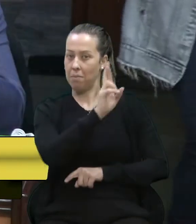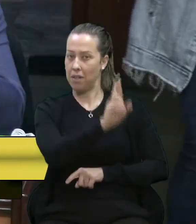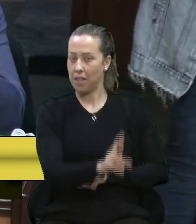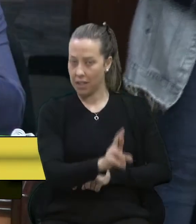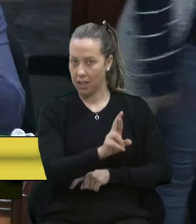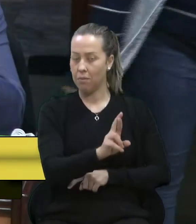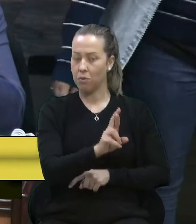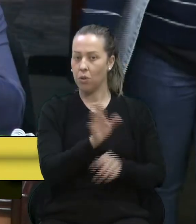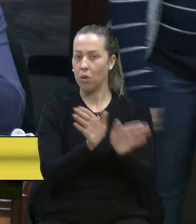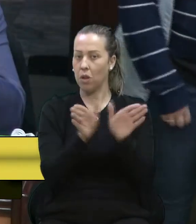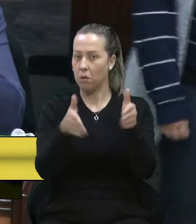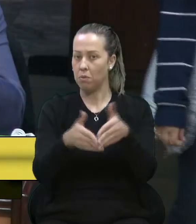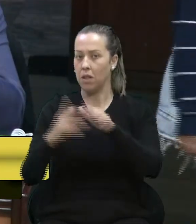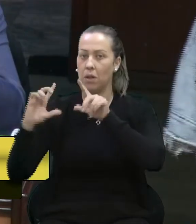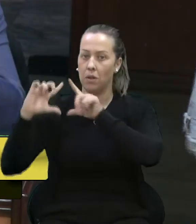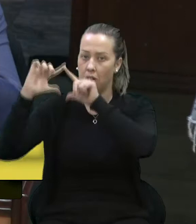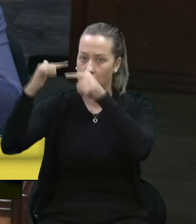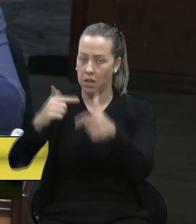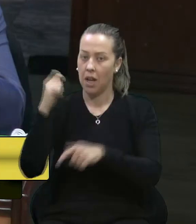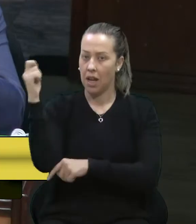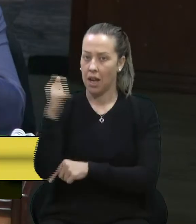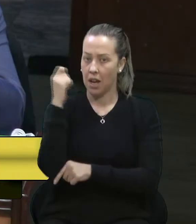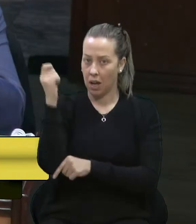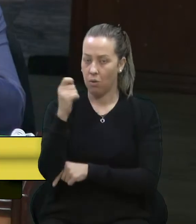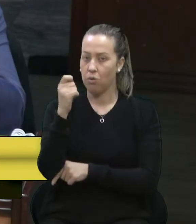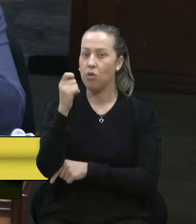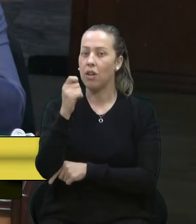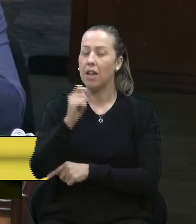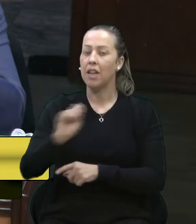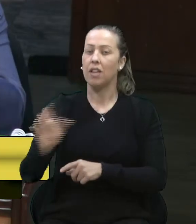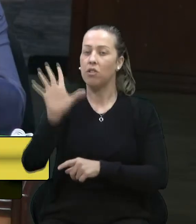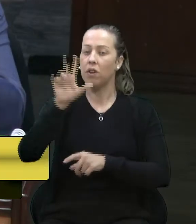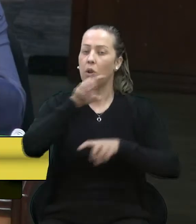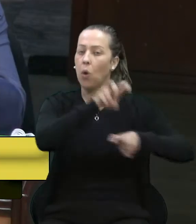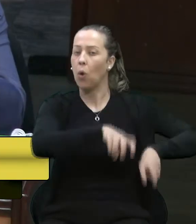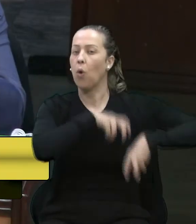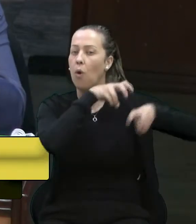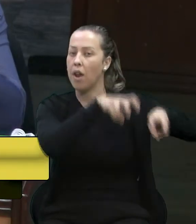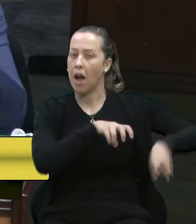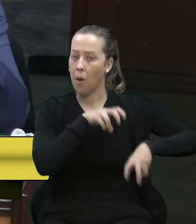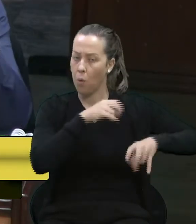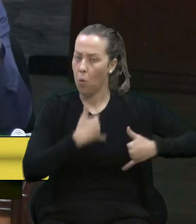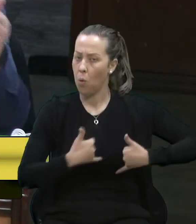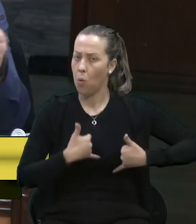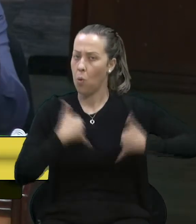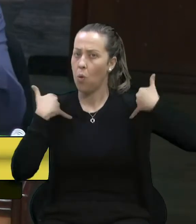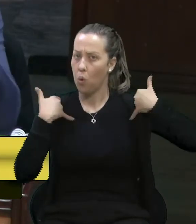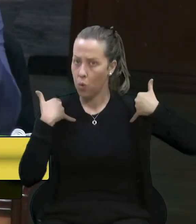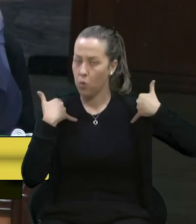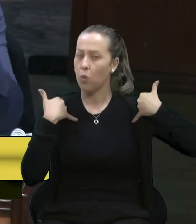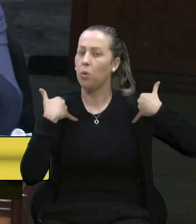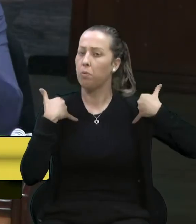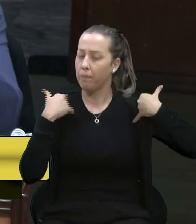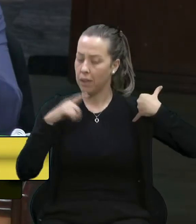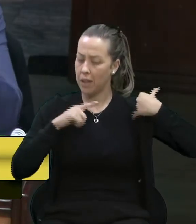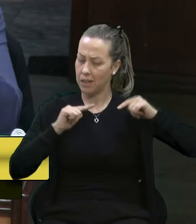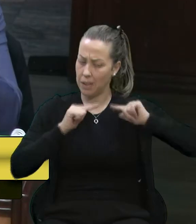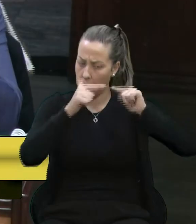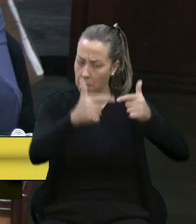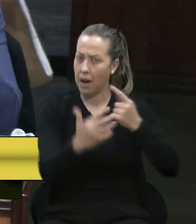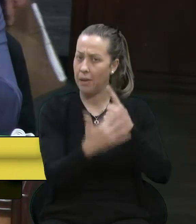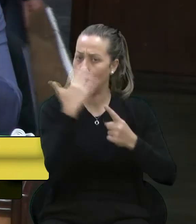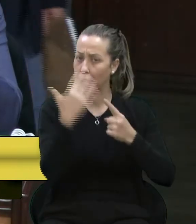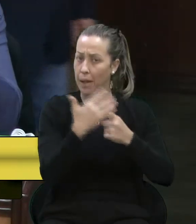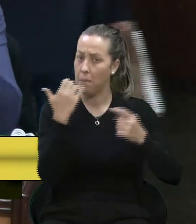Parlamentar do tradicionalismo gaúcho e de fomento rural. De forma muito orgulhosa, temos muito trabalho, muitas demandas